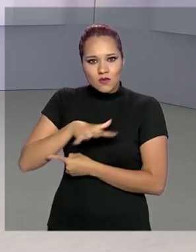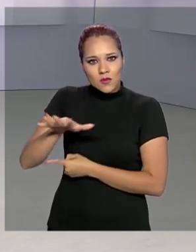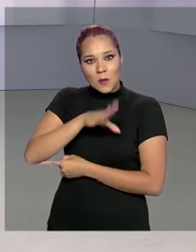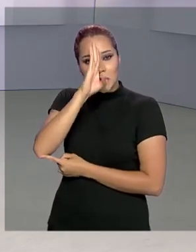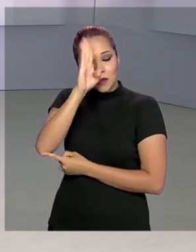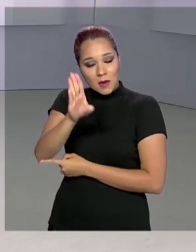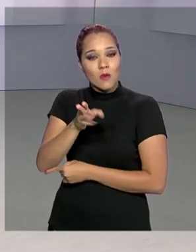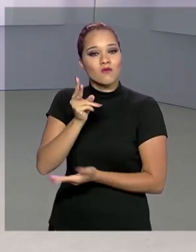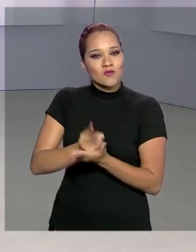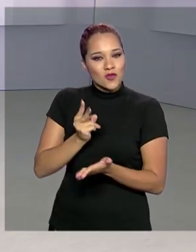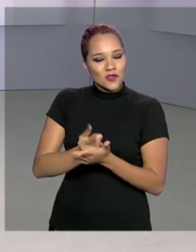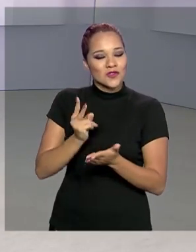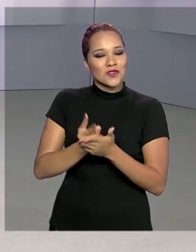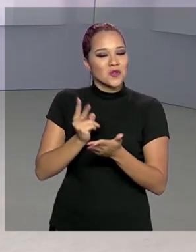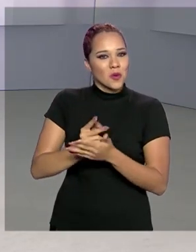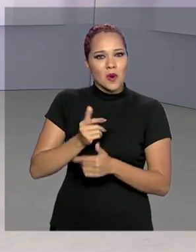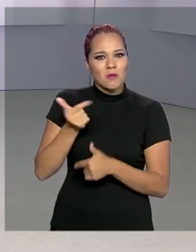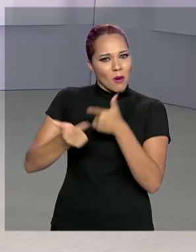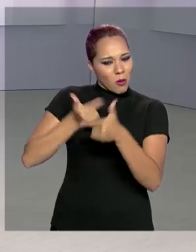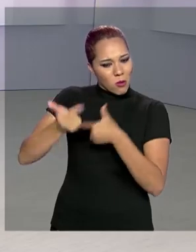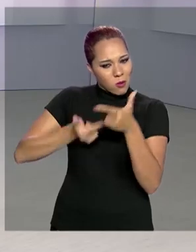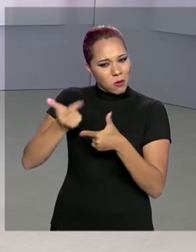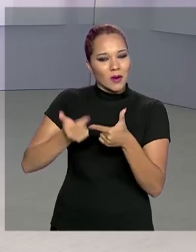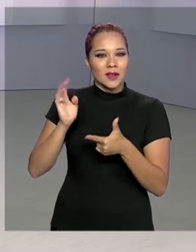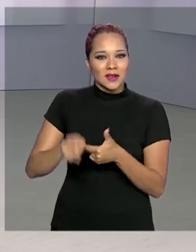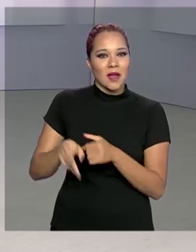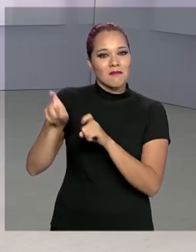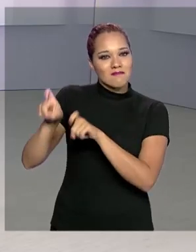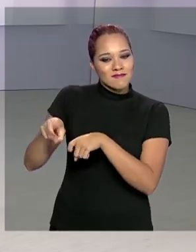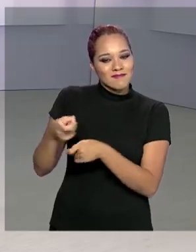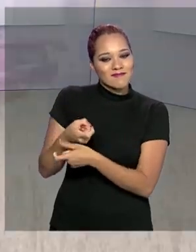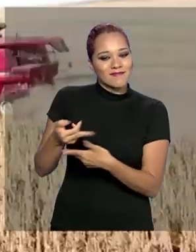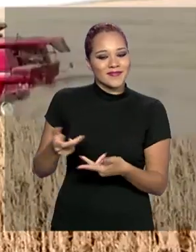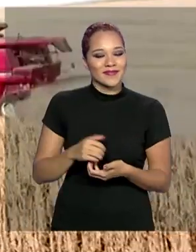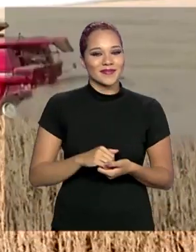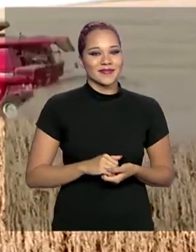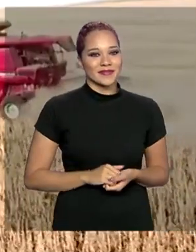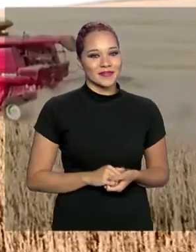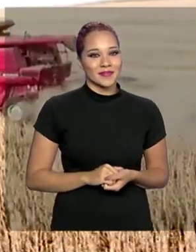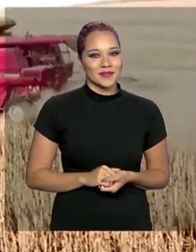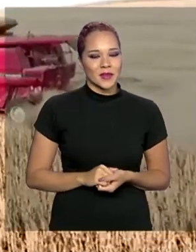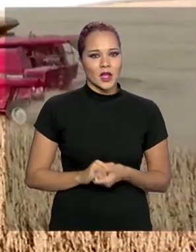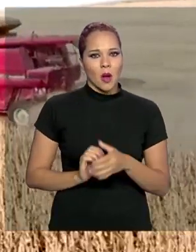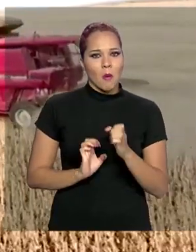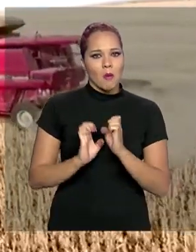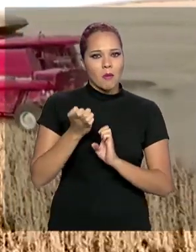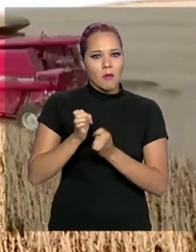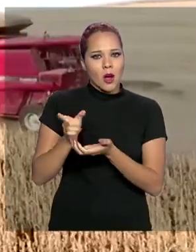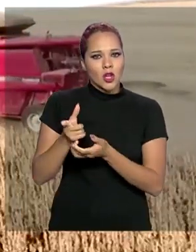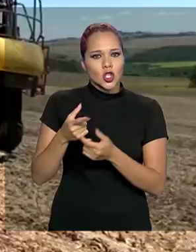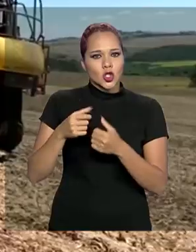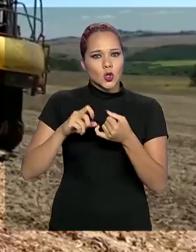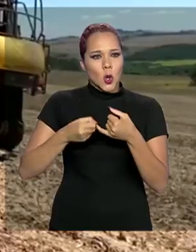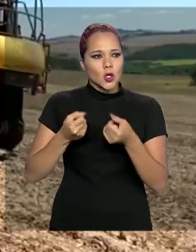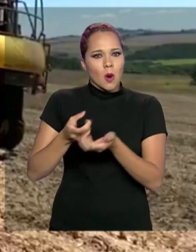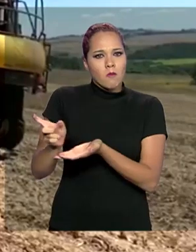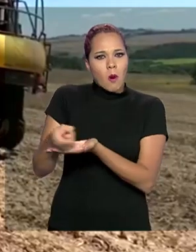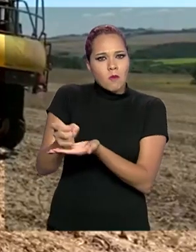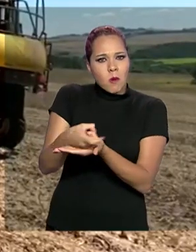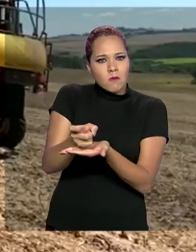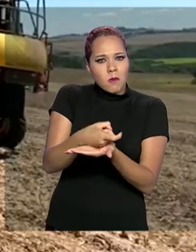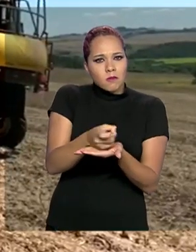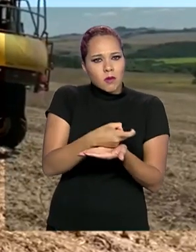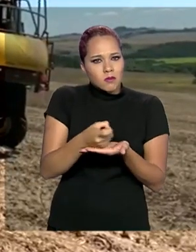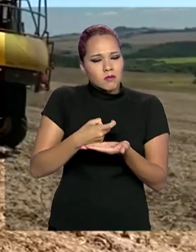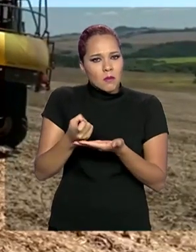para o país continua a pleno vapor, o agronegócio. Máquinas colhendo soja, caminhões sendo